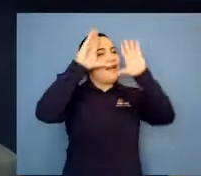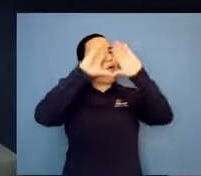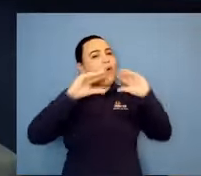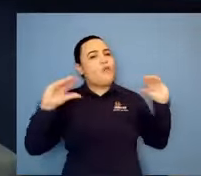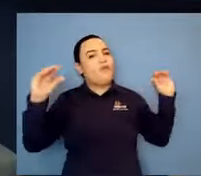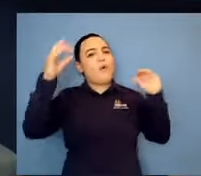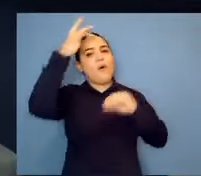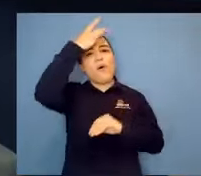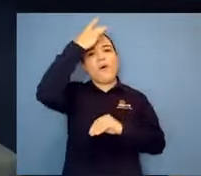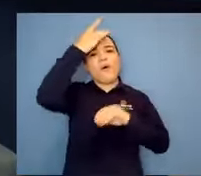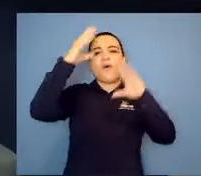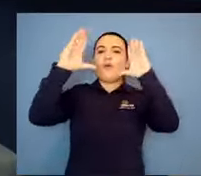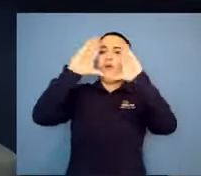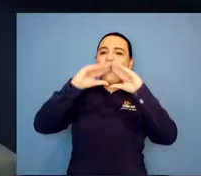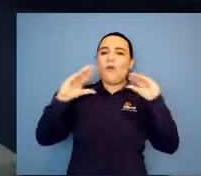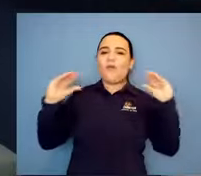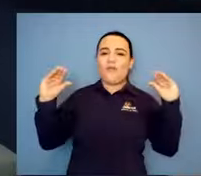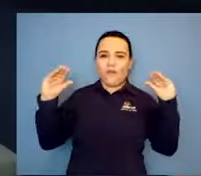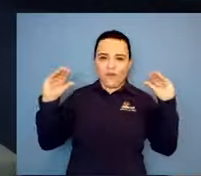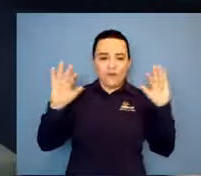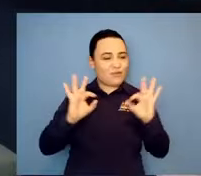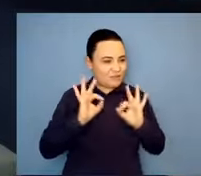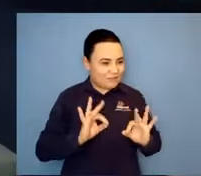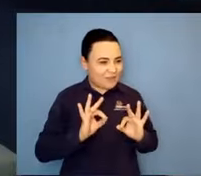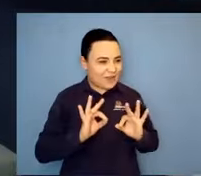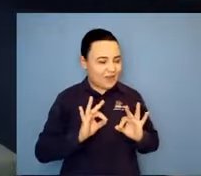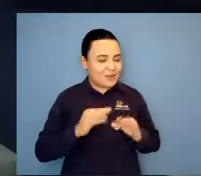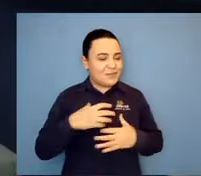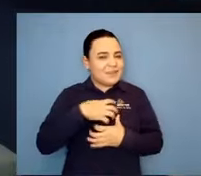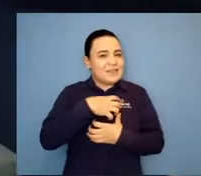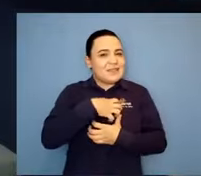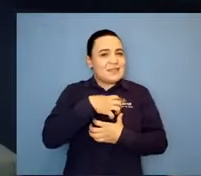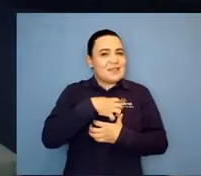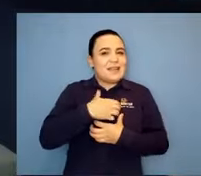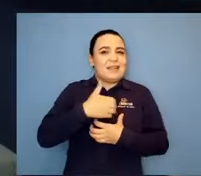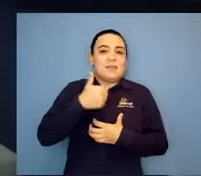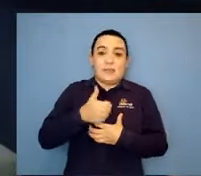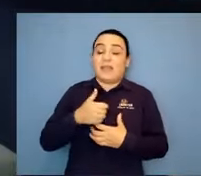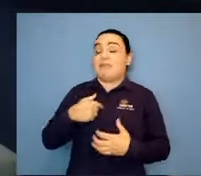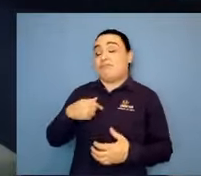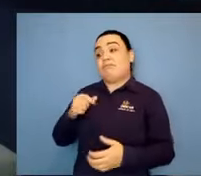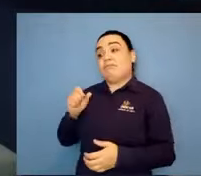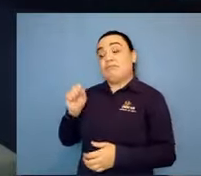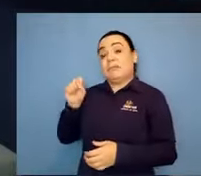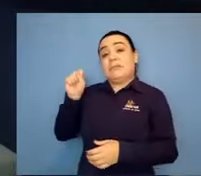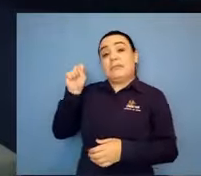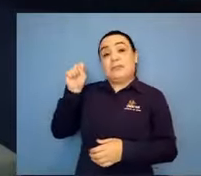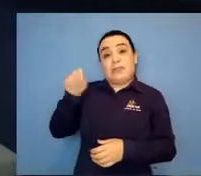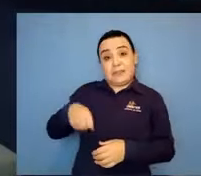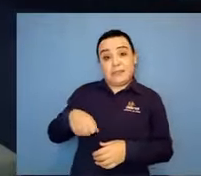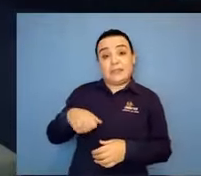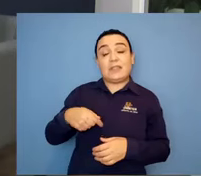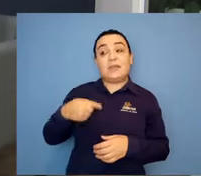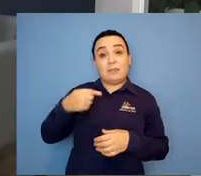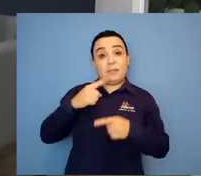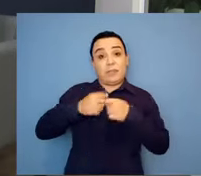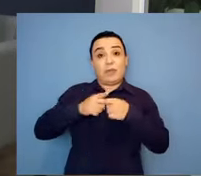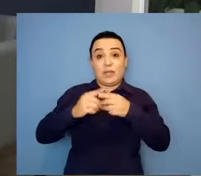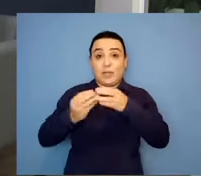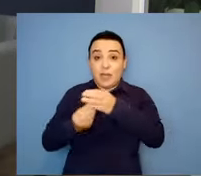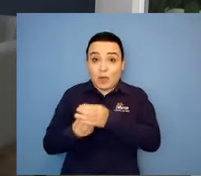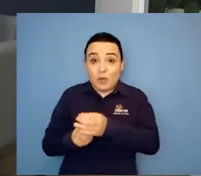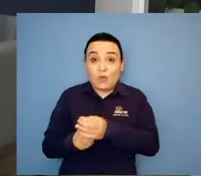da rede que eu criei para a Adreno Leuco de Estrofia. Eu quero que você conte tudo isso. Você é